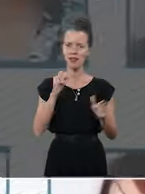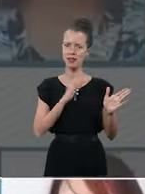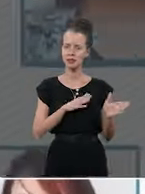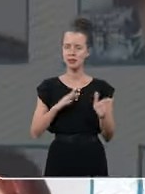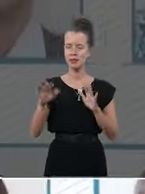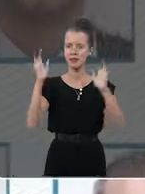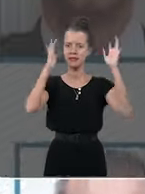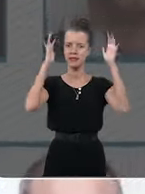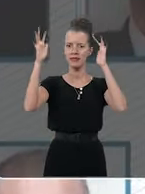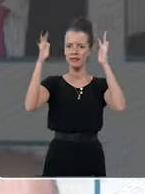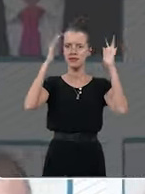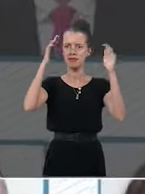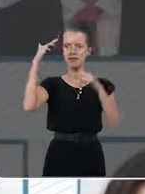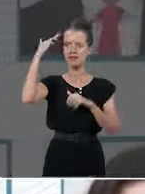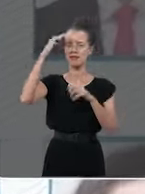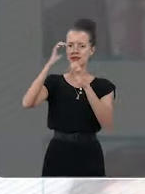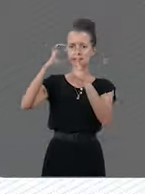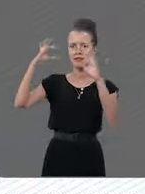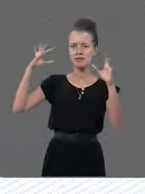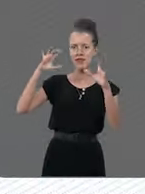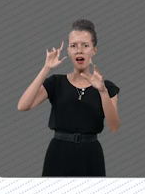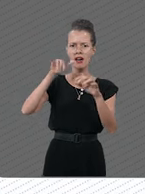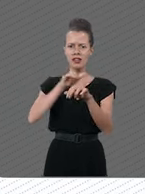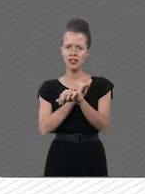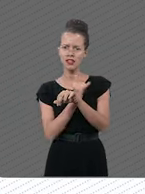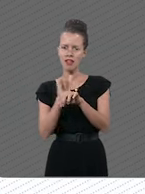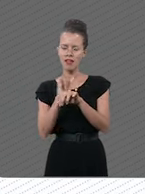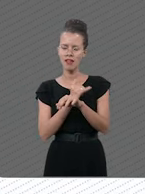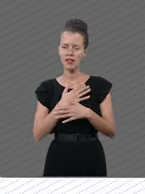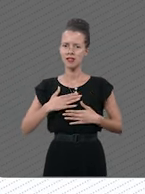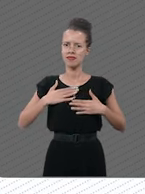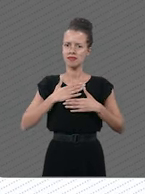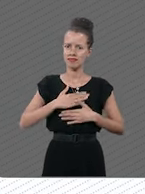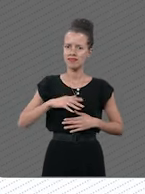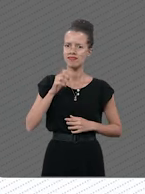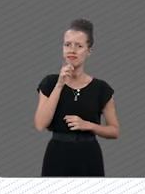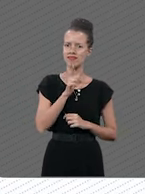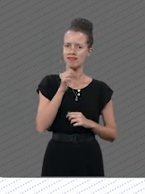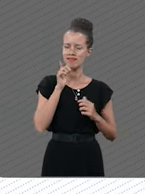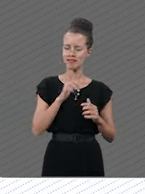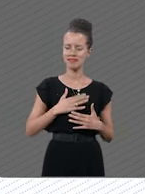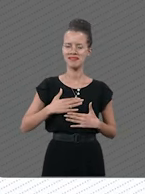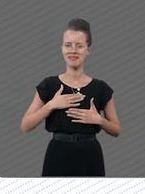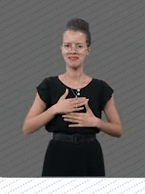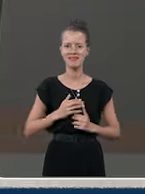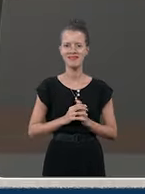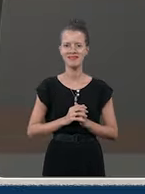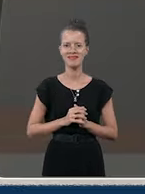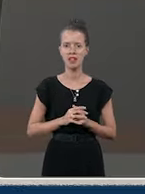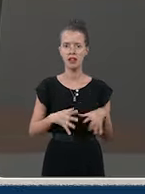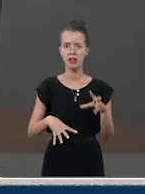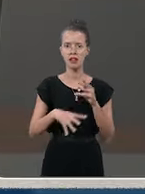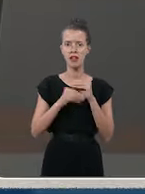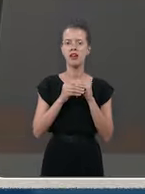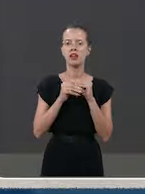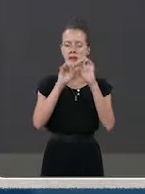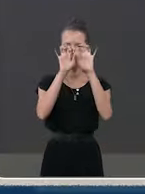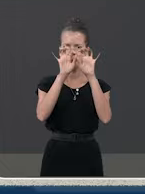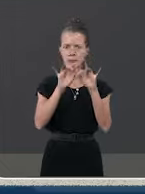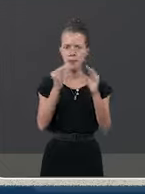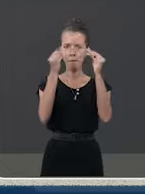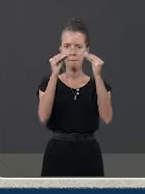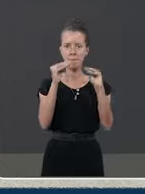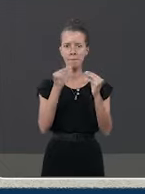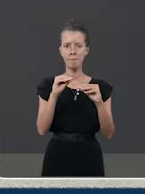gente que planeja e imagina, estratégia é dopamina para esse povo arretado. Implantação do